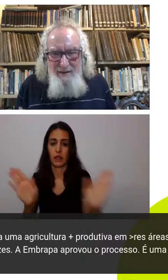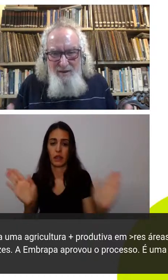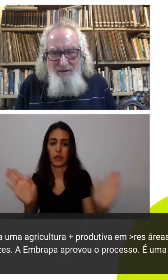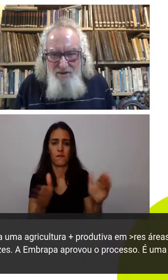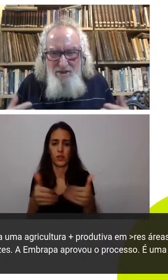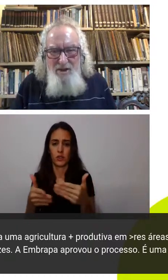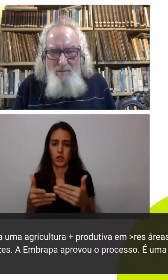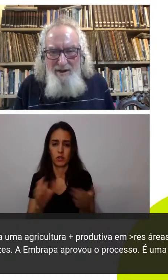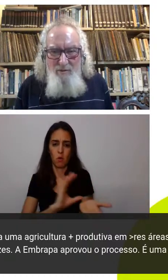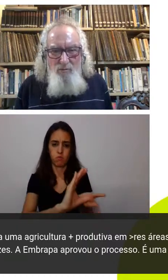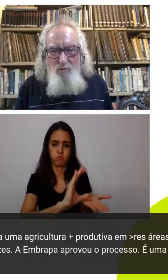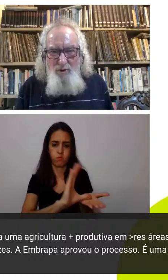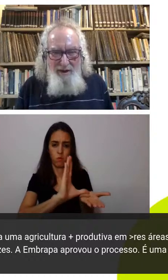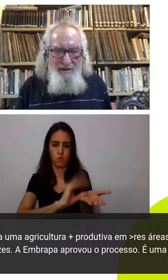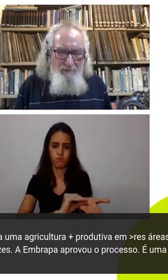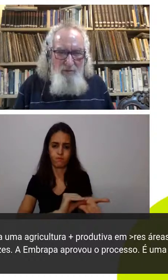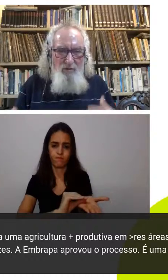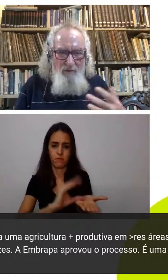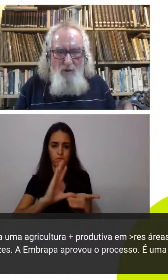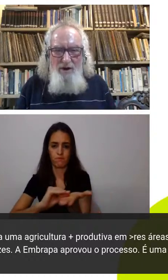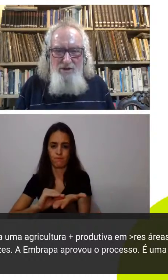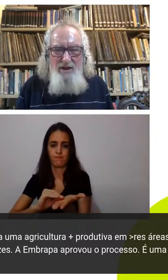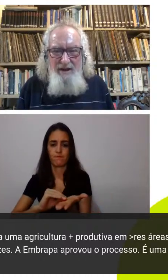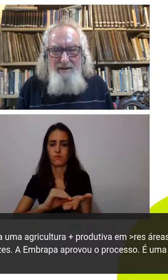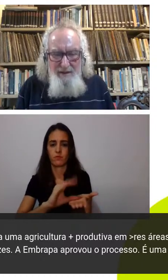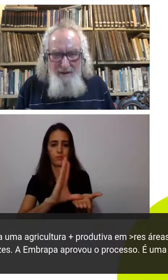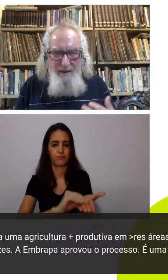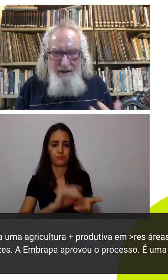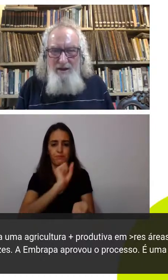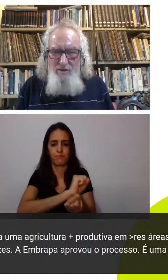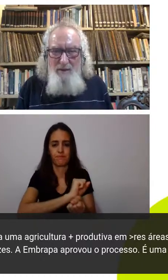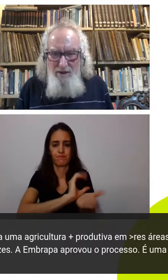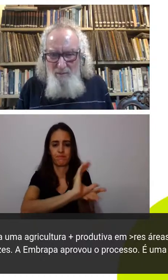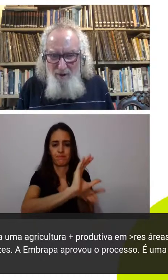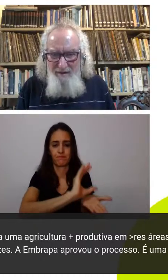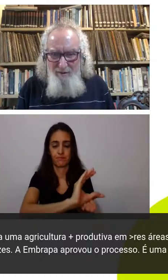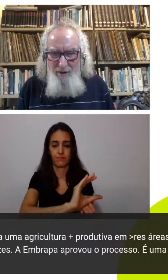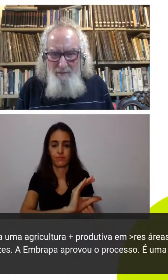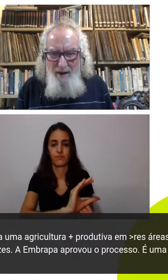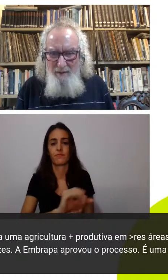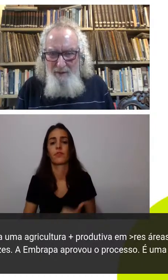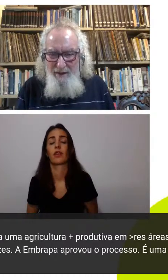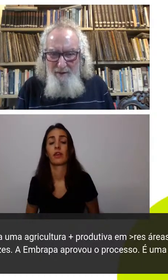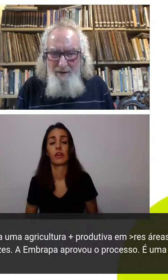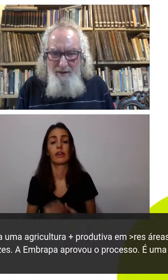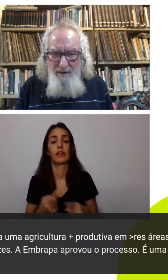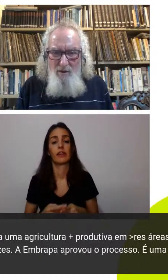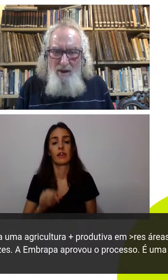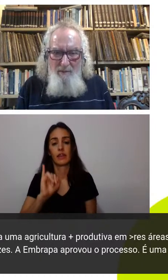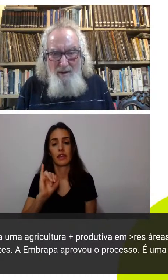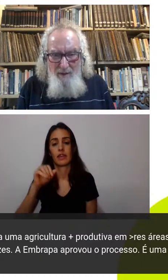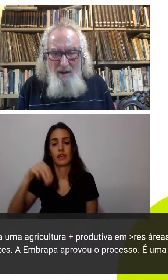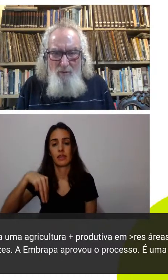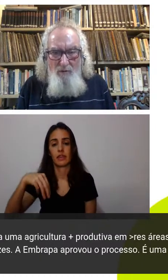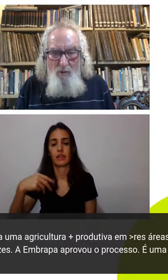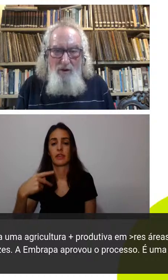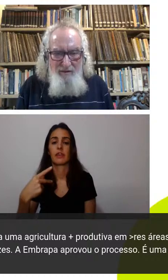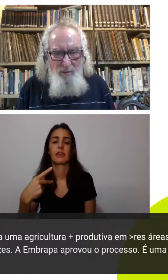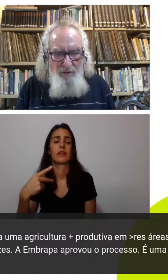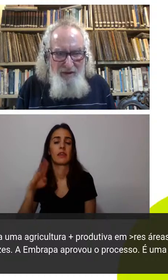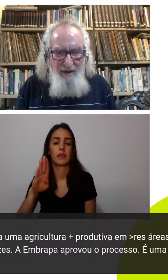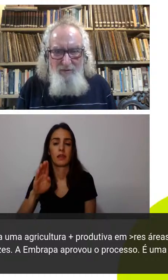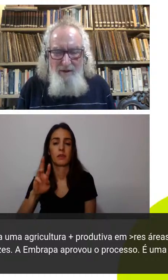Embrapa se a gente tem uma agricultura aí muito forte né é grande parte pela ação da Embrapa né então a Embrapa